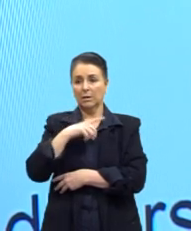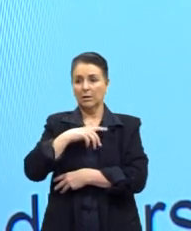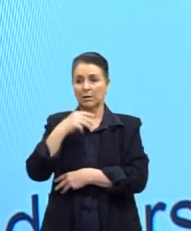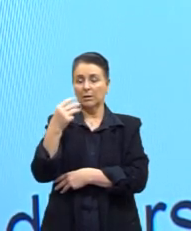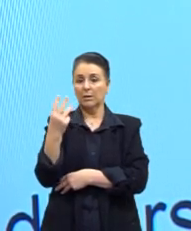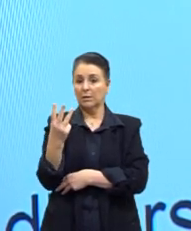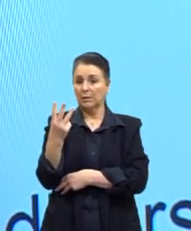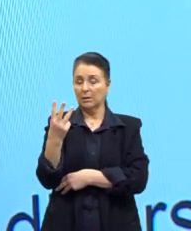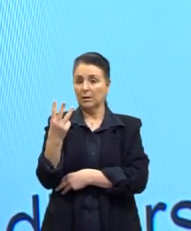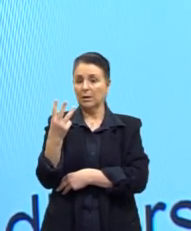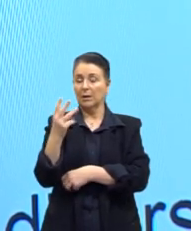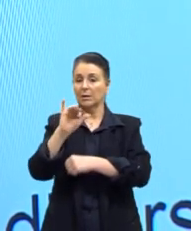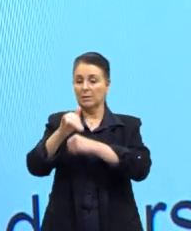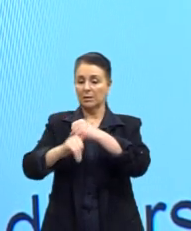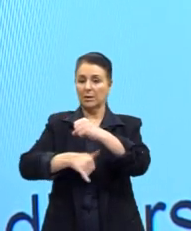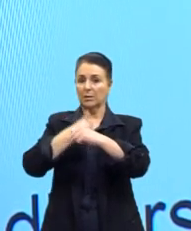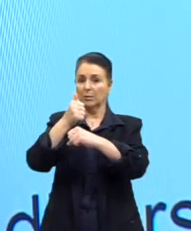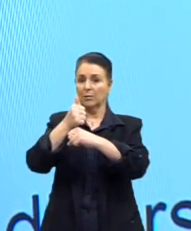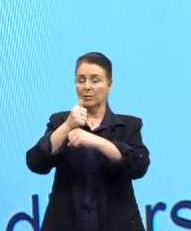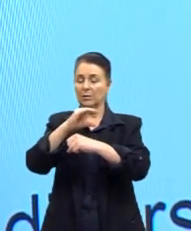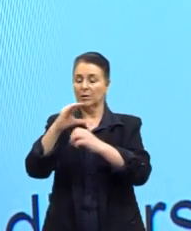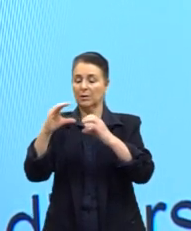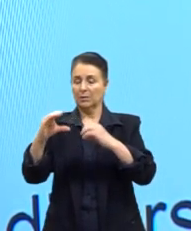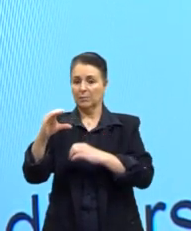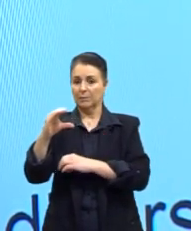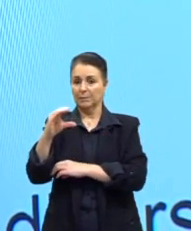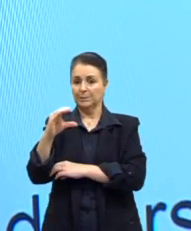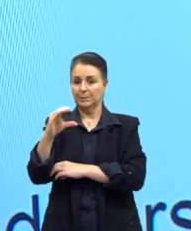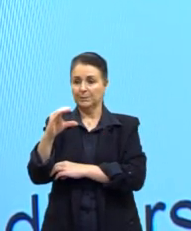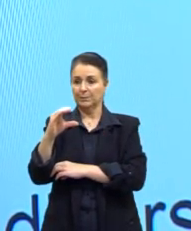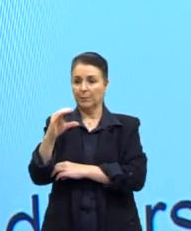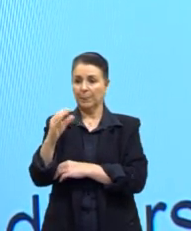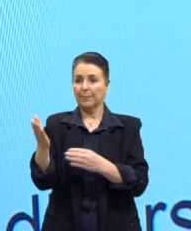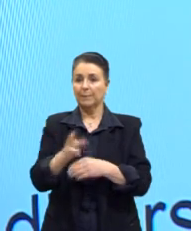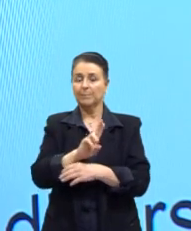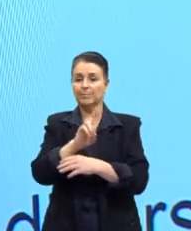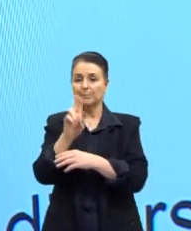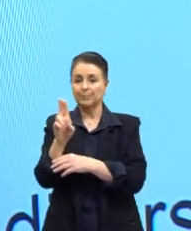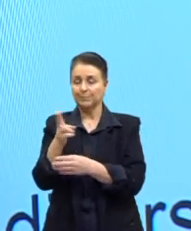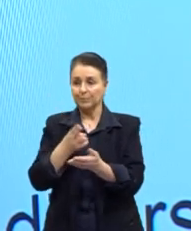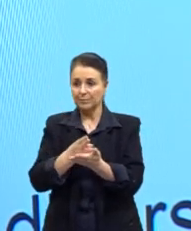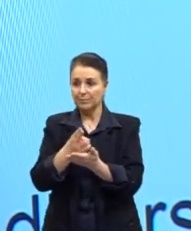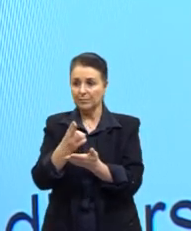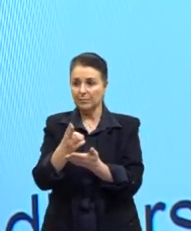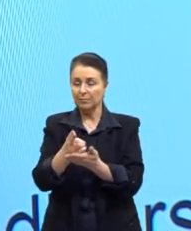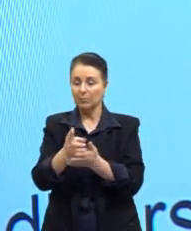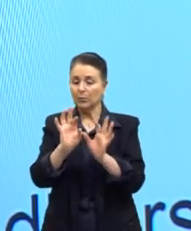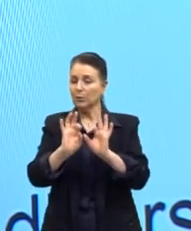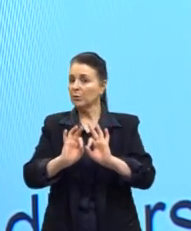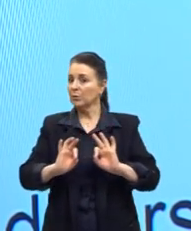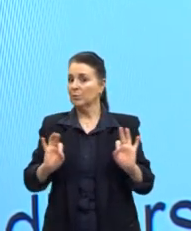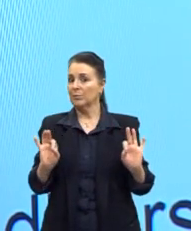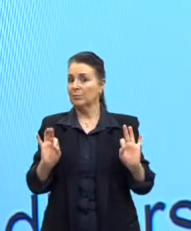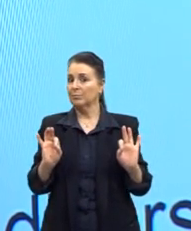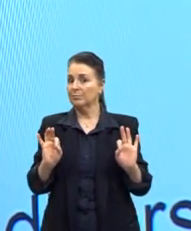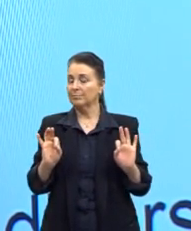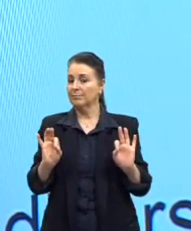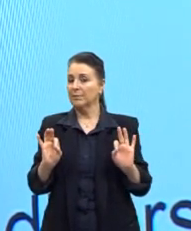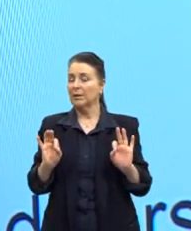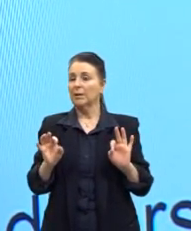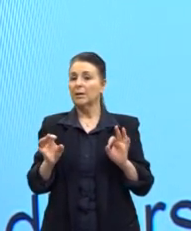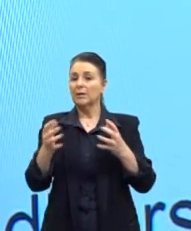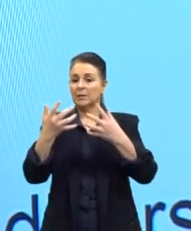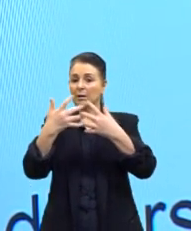três átomos de carbono. Então, a nomenclatura, segue a nomenclatura normal das funções